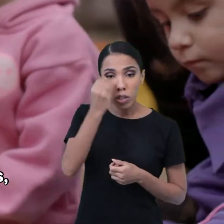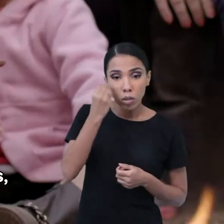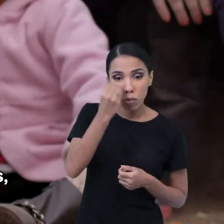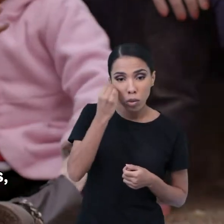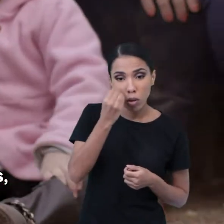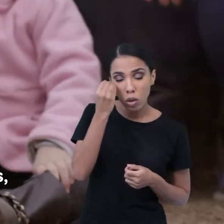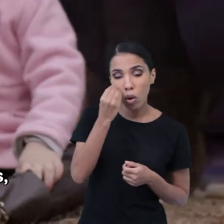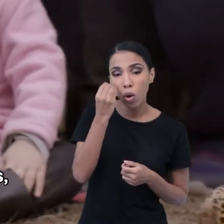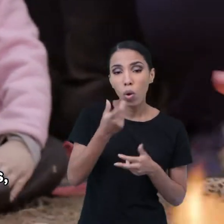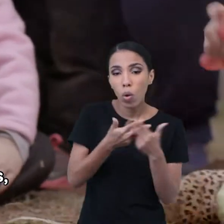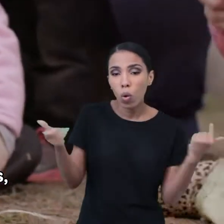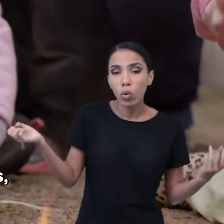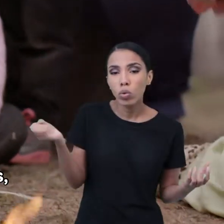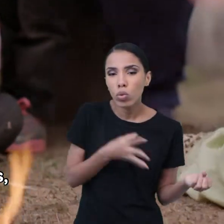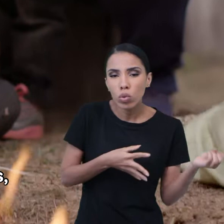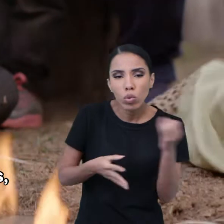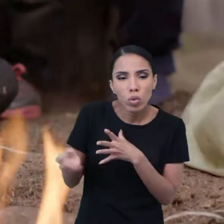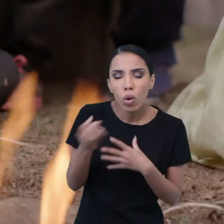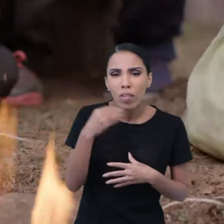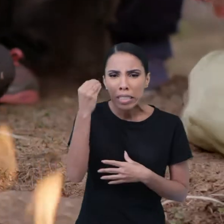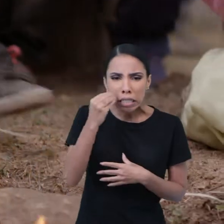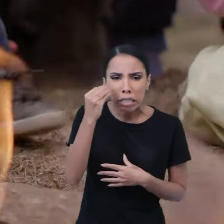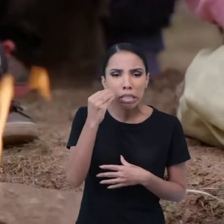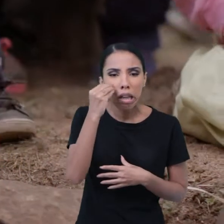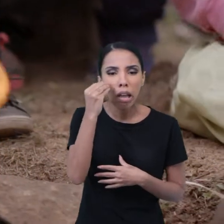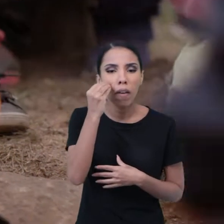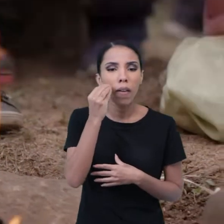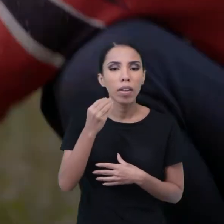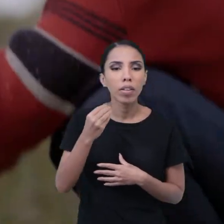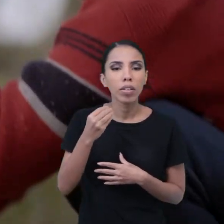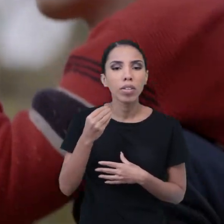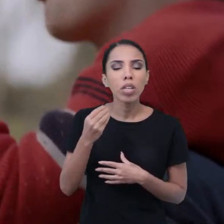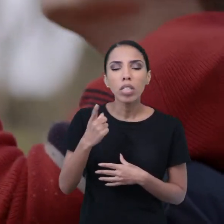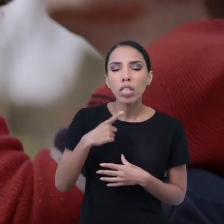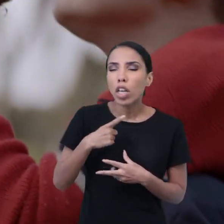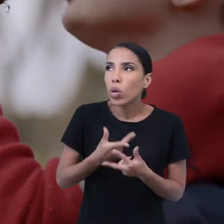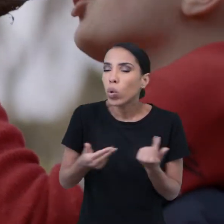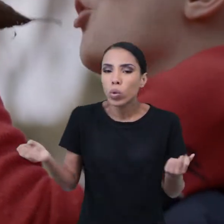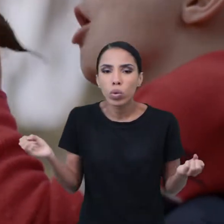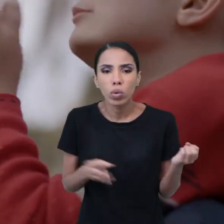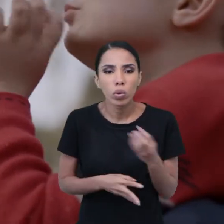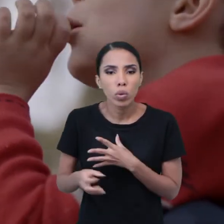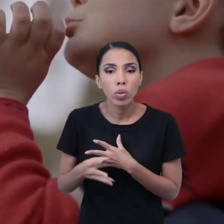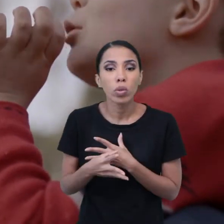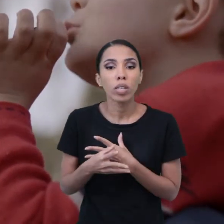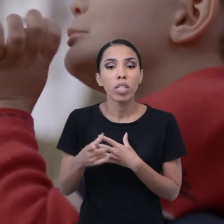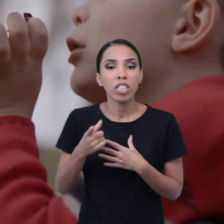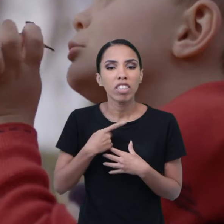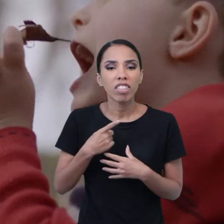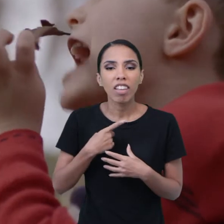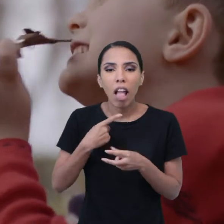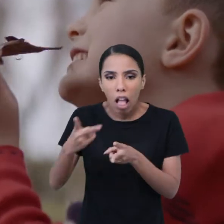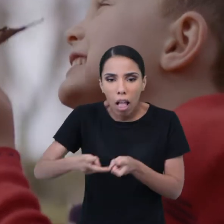tentam coisas novas, onde elas experimentam coisas novas, onde elas podem explorar algo